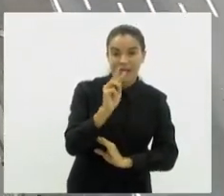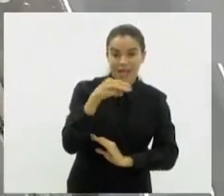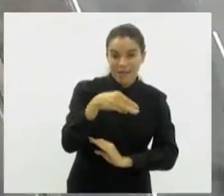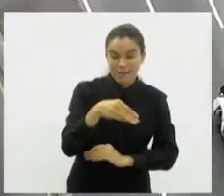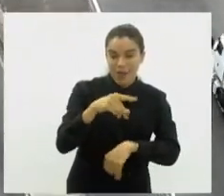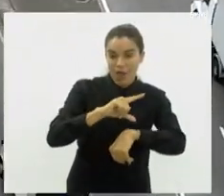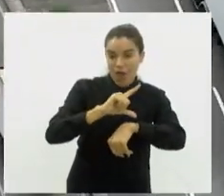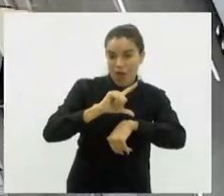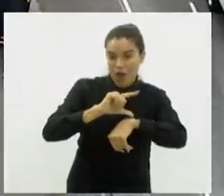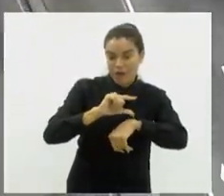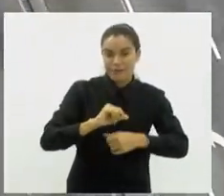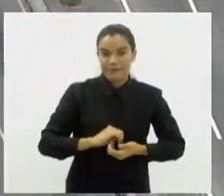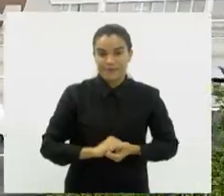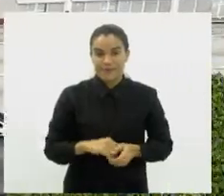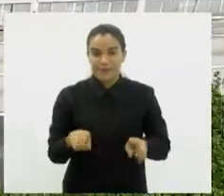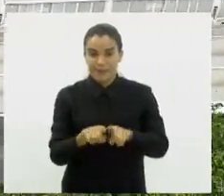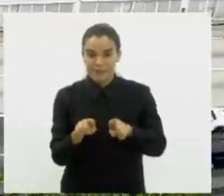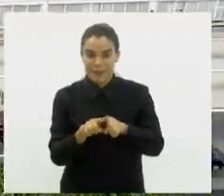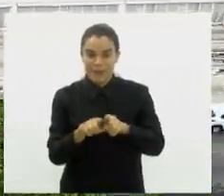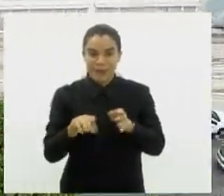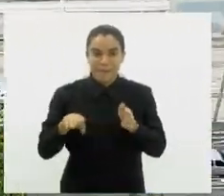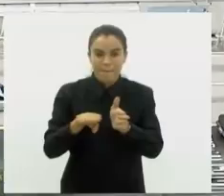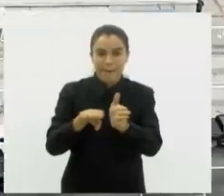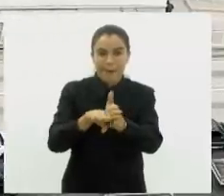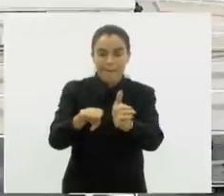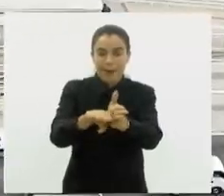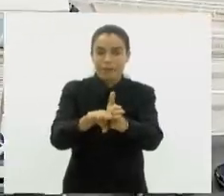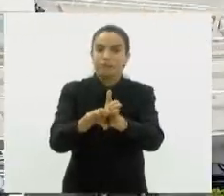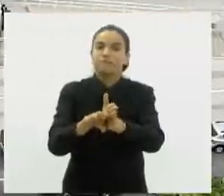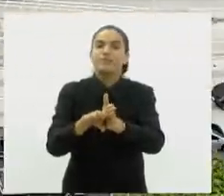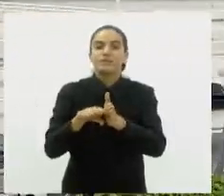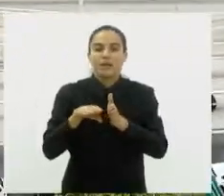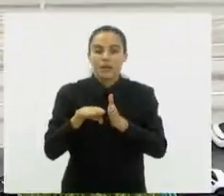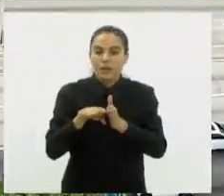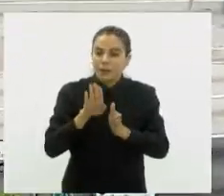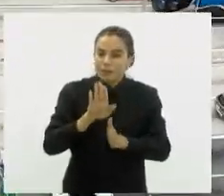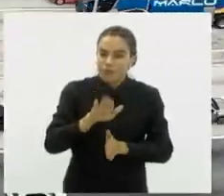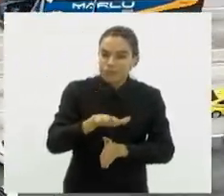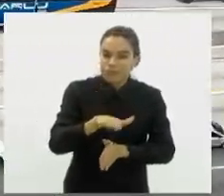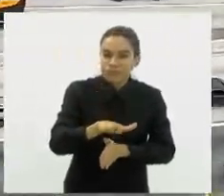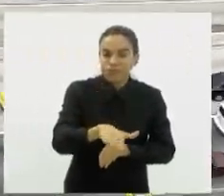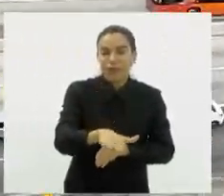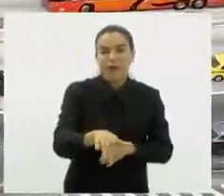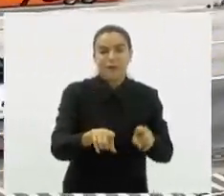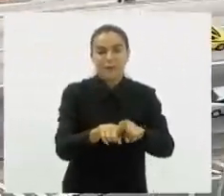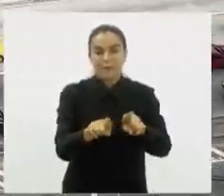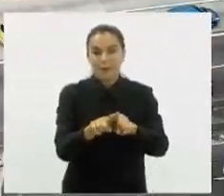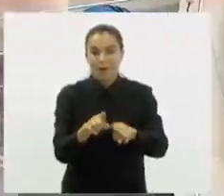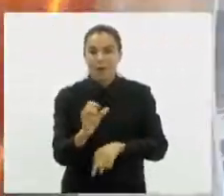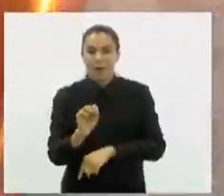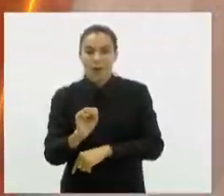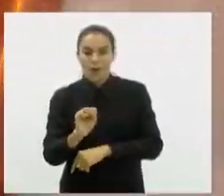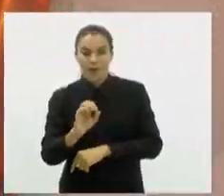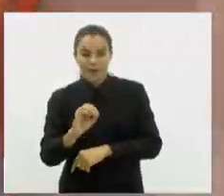hora. Porém, na altura das estações, os veículos terão de reduzir a velocidade para 40 km por hora.